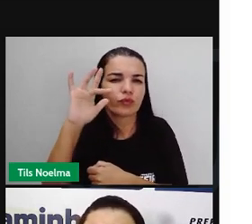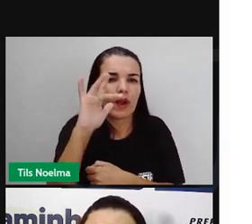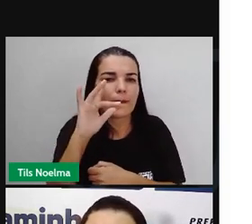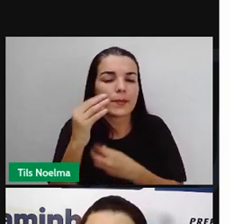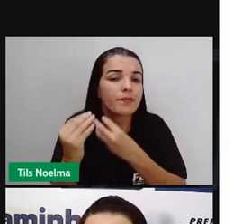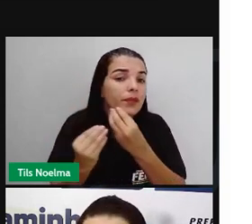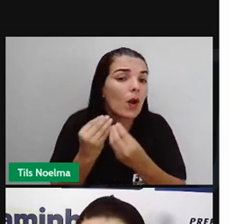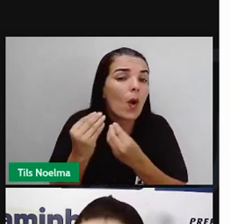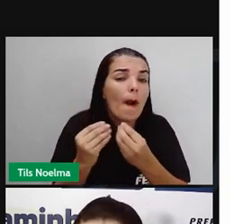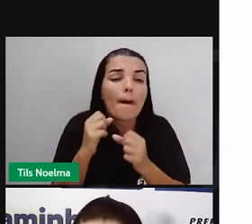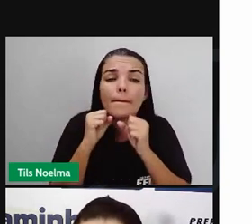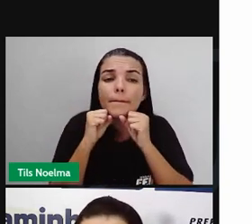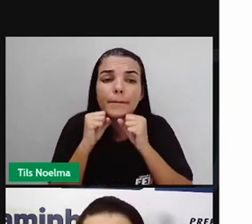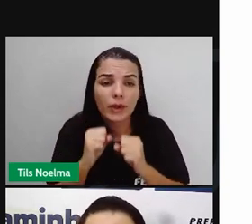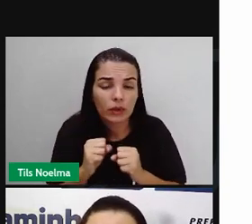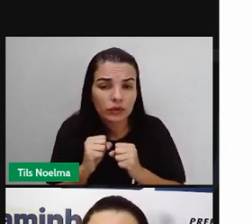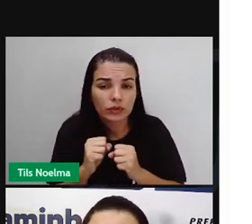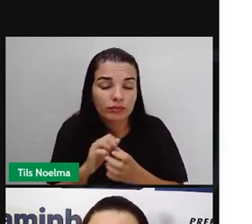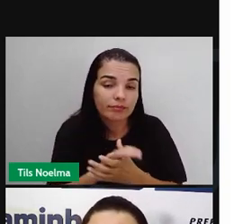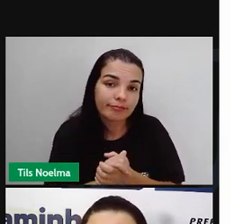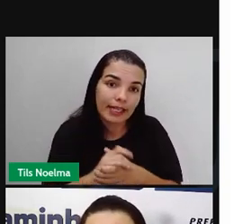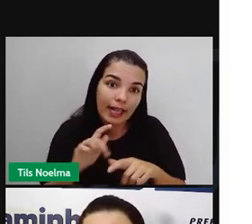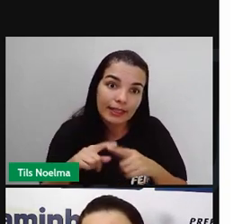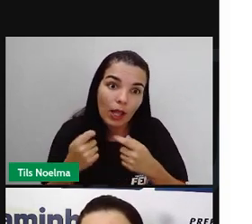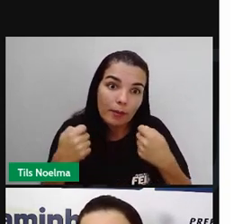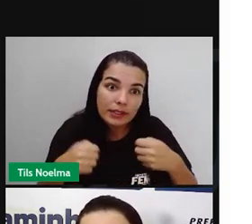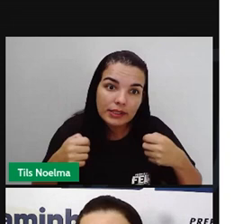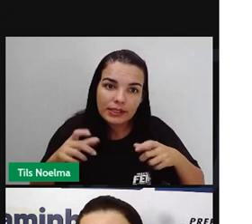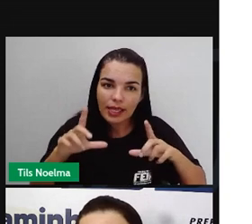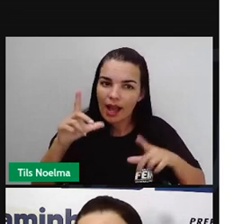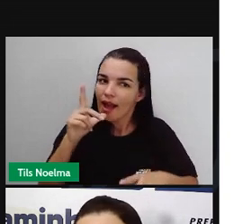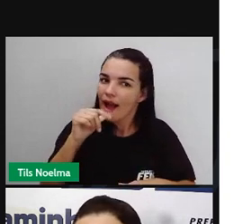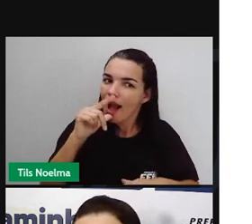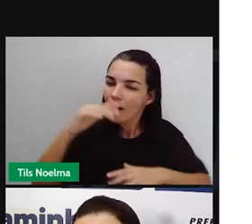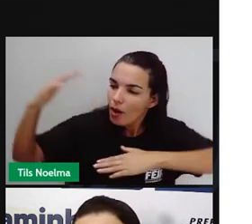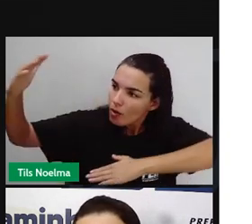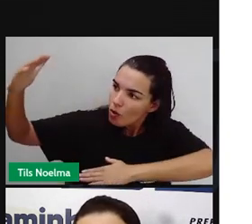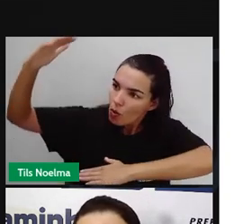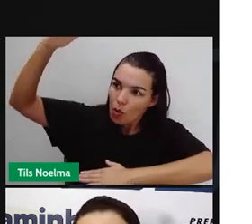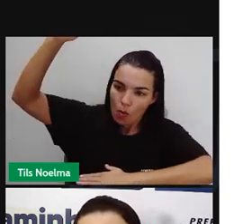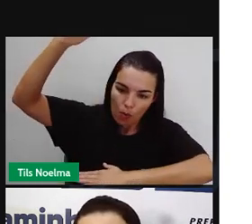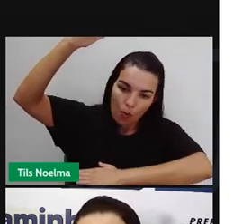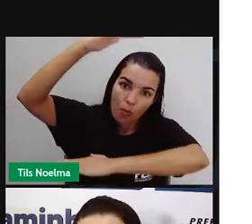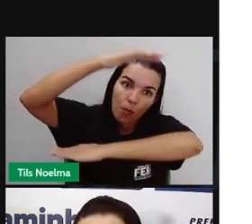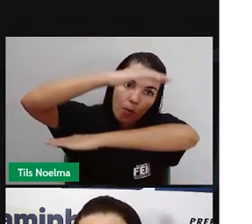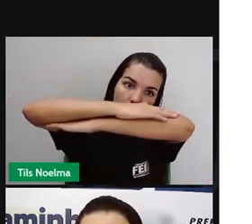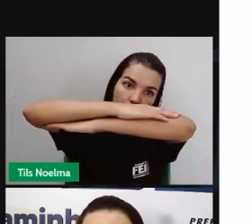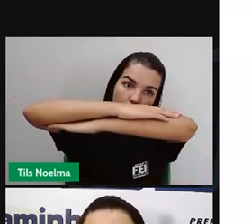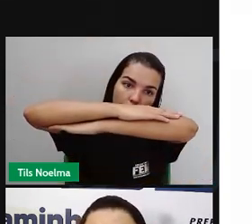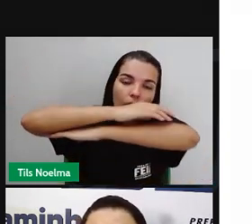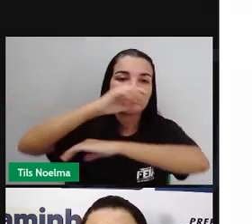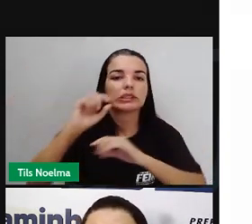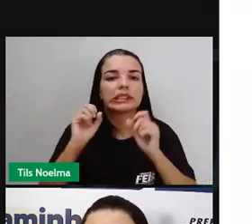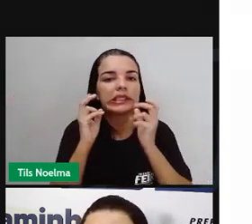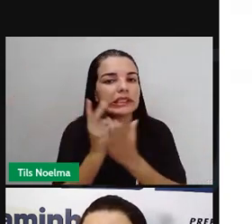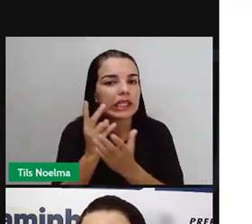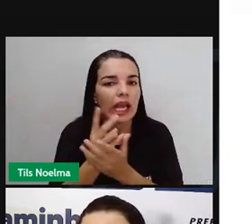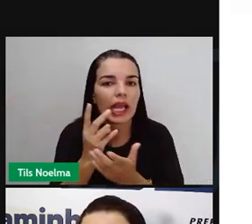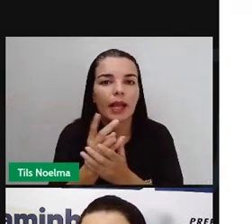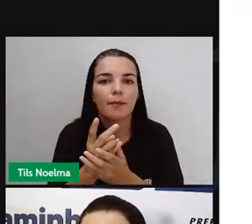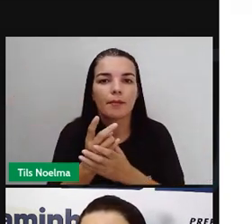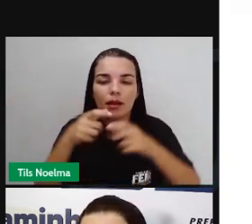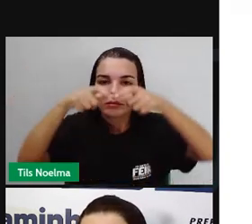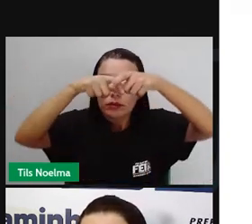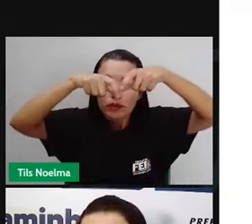pode fazer isso, Pró? Tampando as caixas d'água, né, elas devem estar sempre tampadas. Mantendo